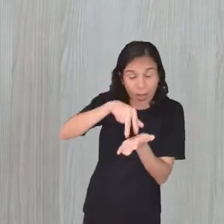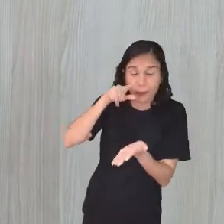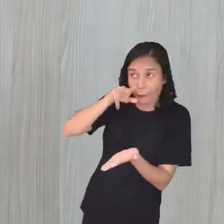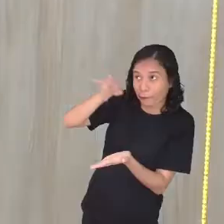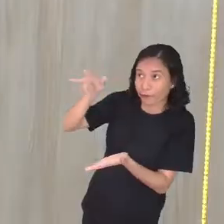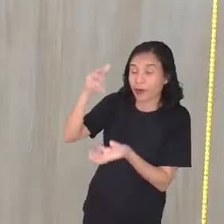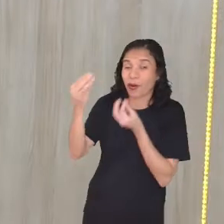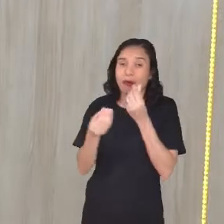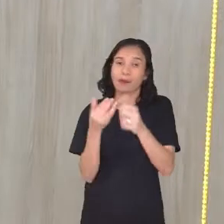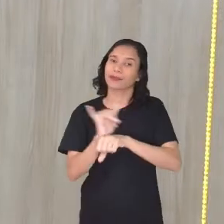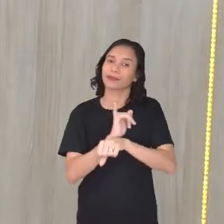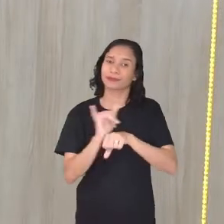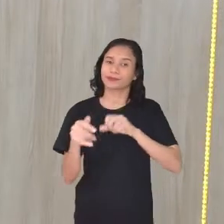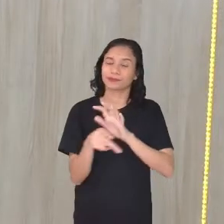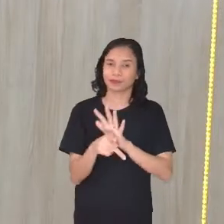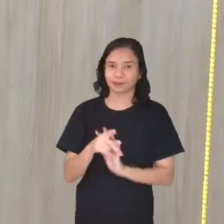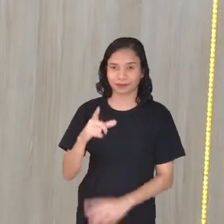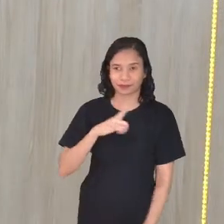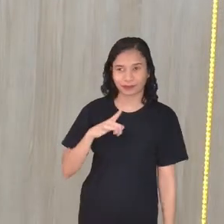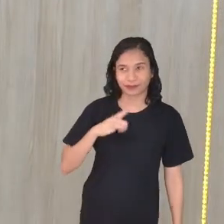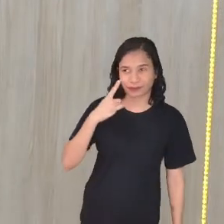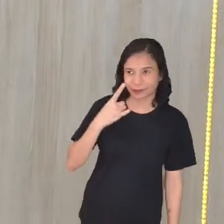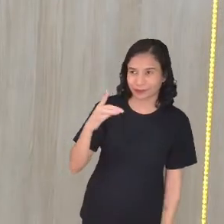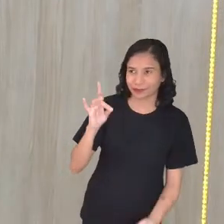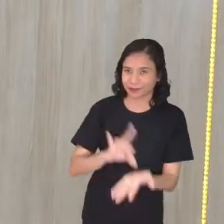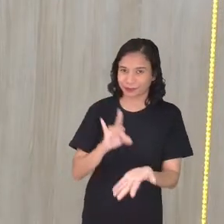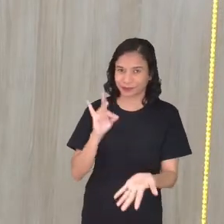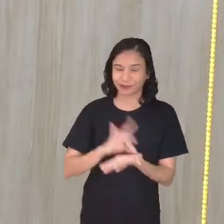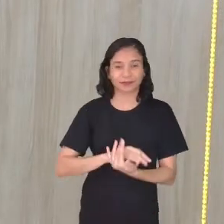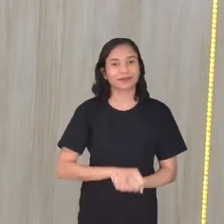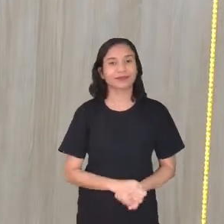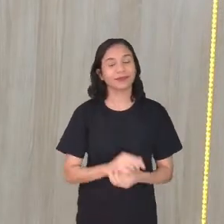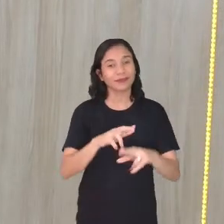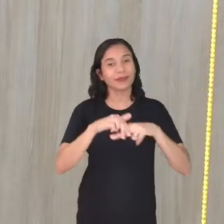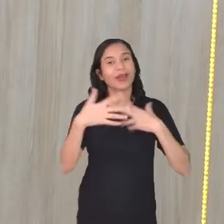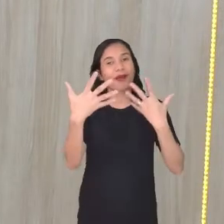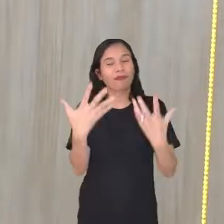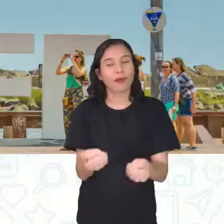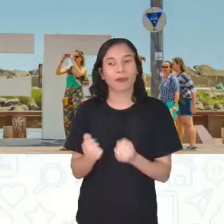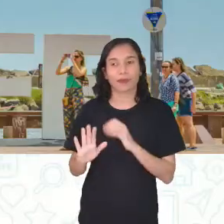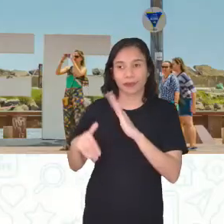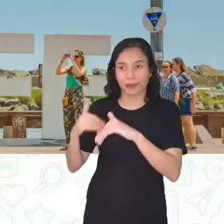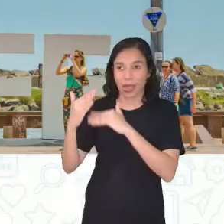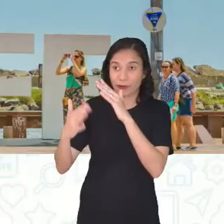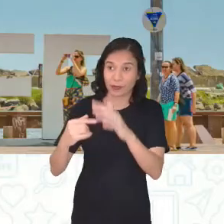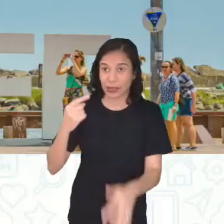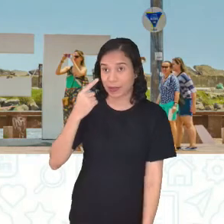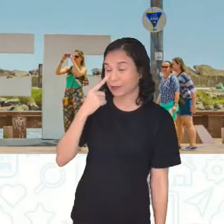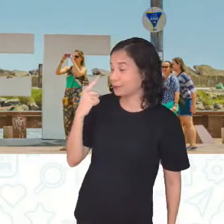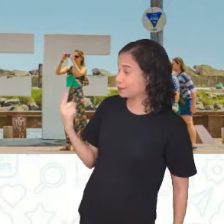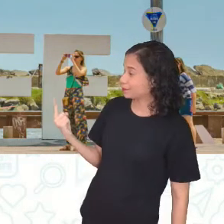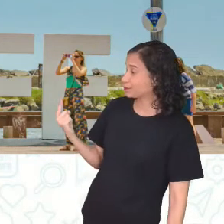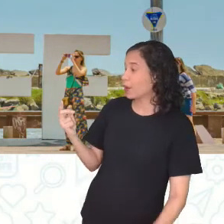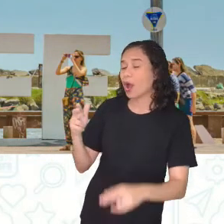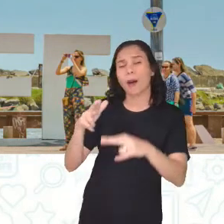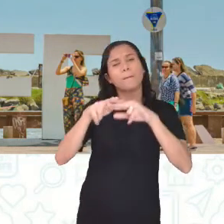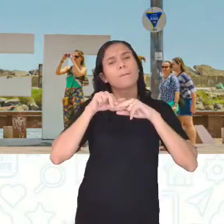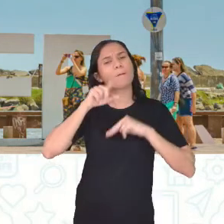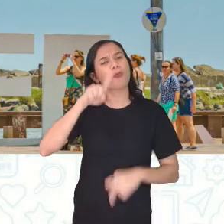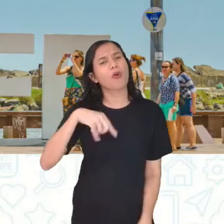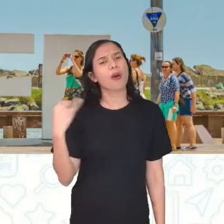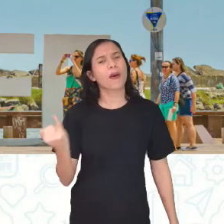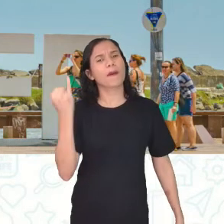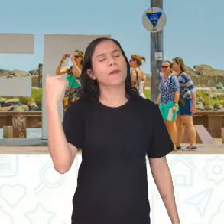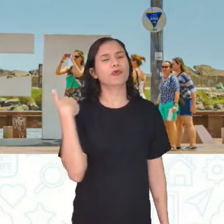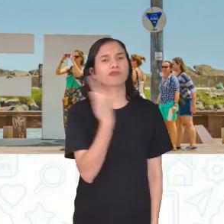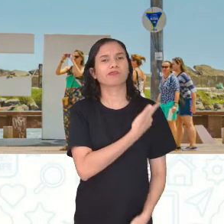aí. Uma manobra, né? É, uma manobra. manobra. Exatamente. Mas aí, vamos avançar aqui, né? E entender por que é importante